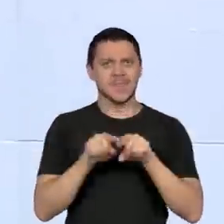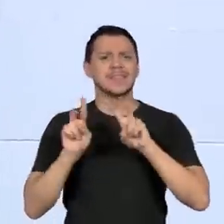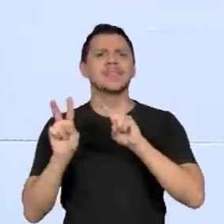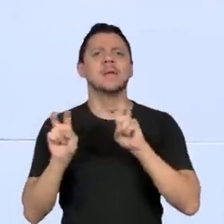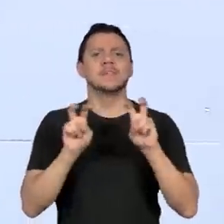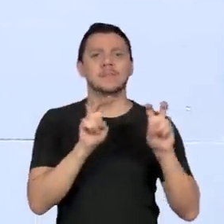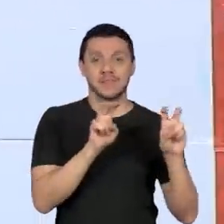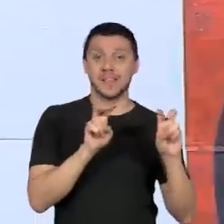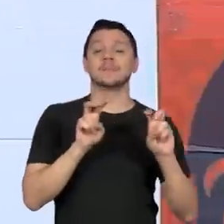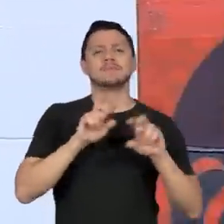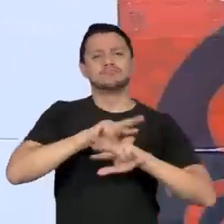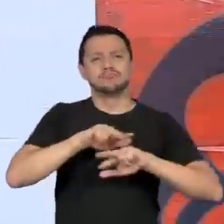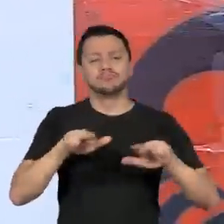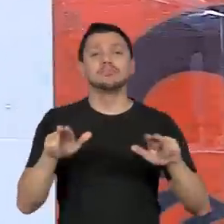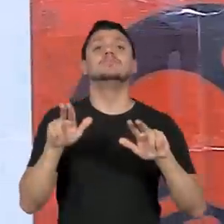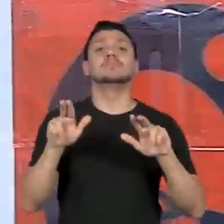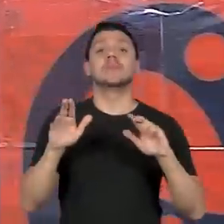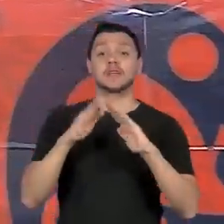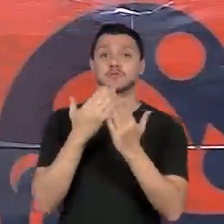da escola.